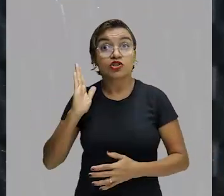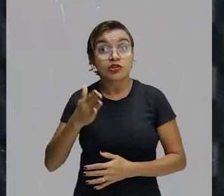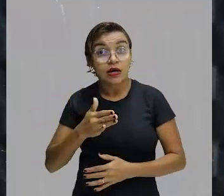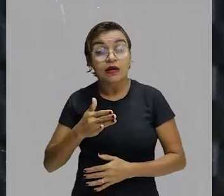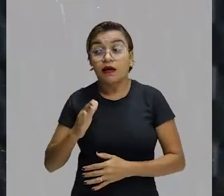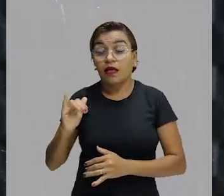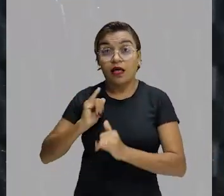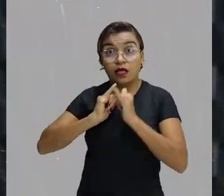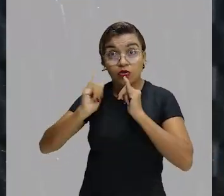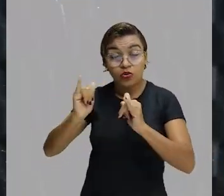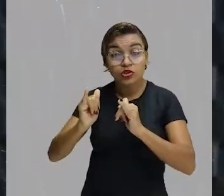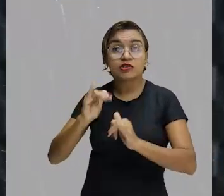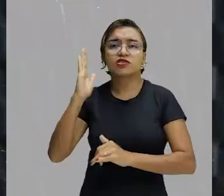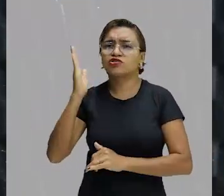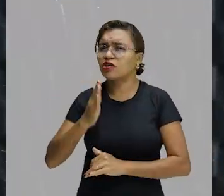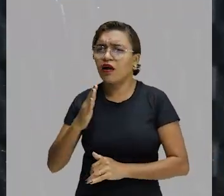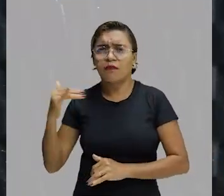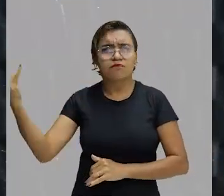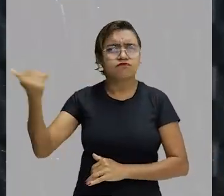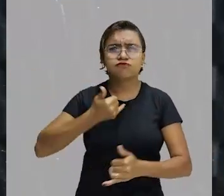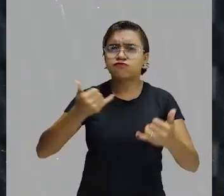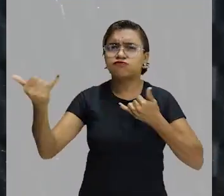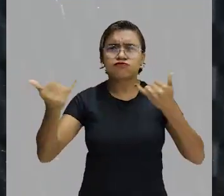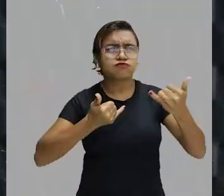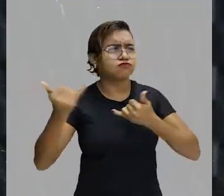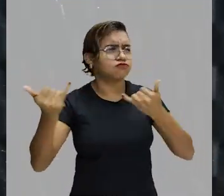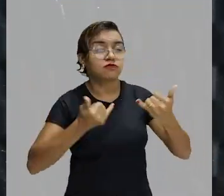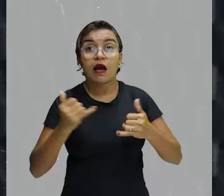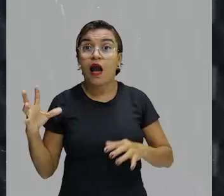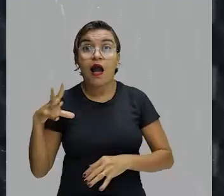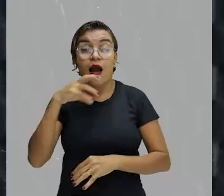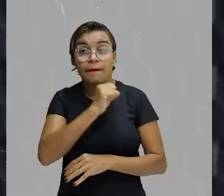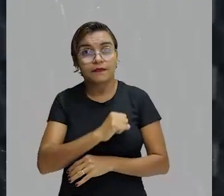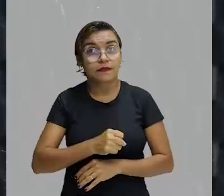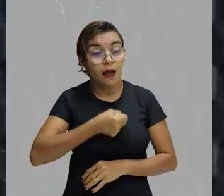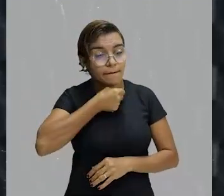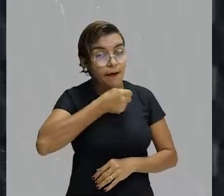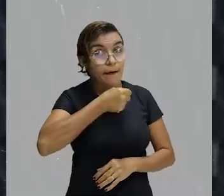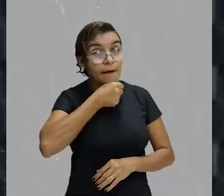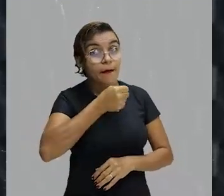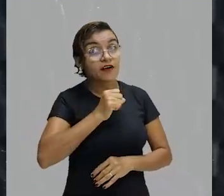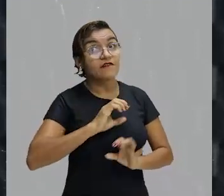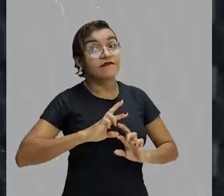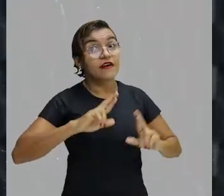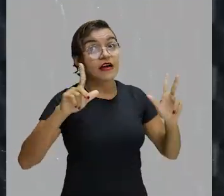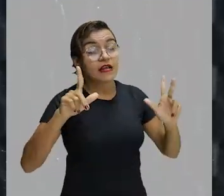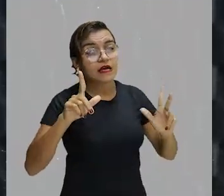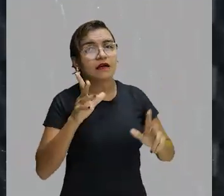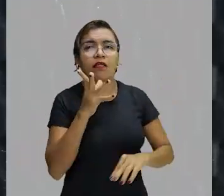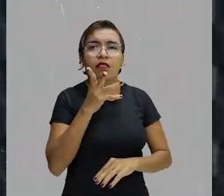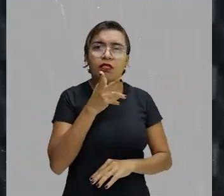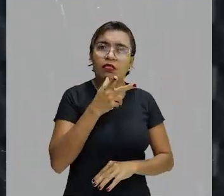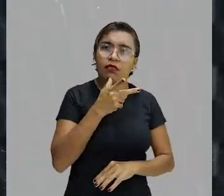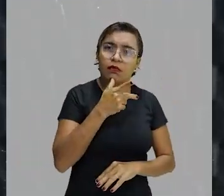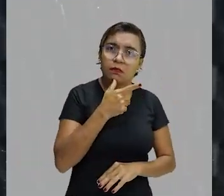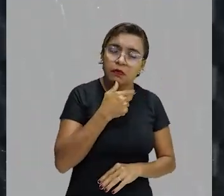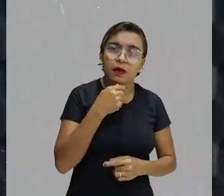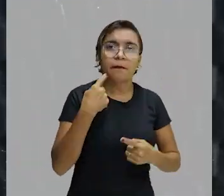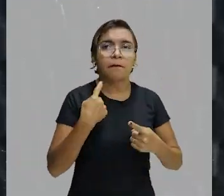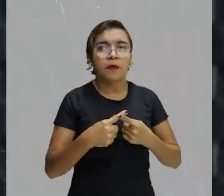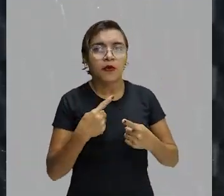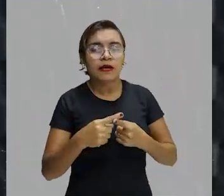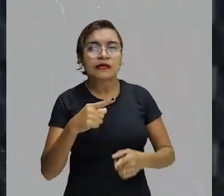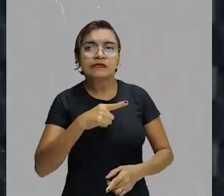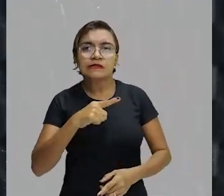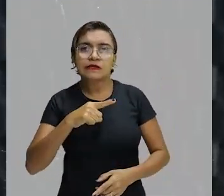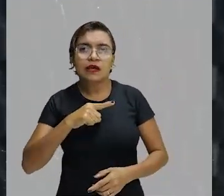novidade do momento, já chega para a gente de forma muito rápida. A reportagem não, ela tende a ser um pouco mais demorada, porque ela possui